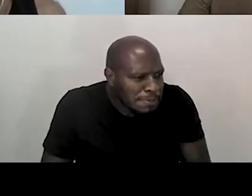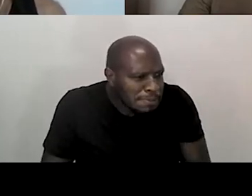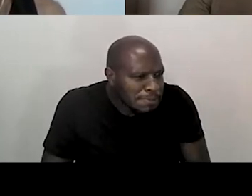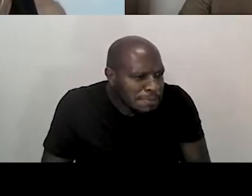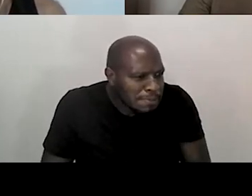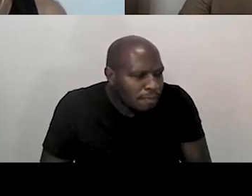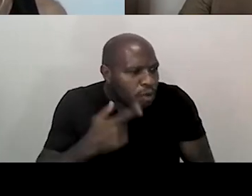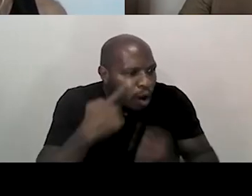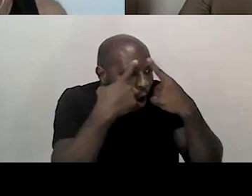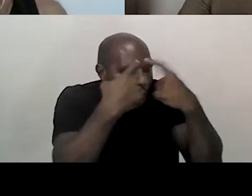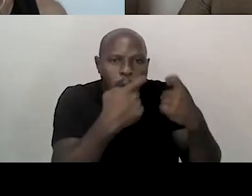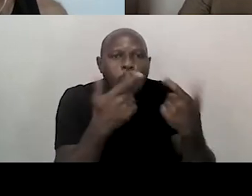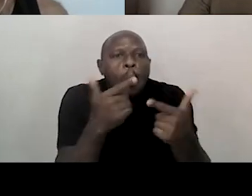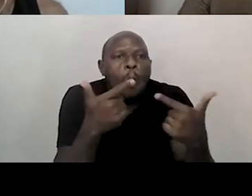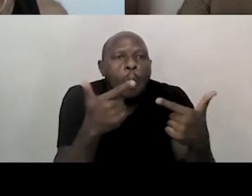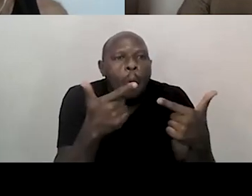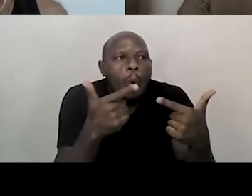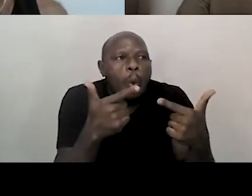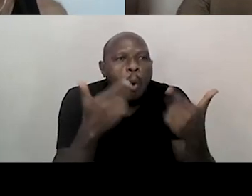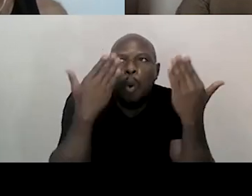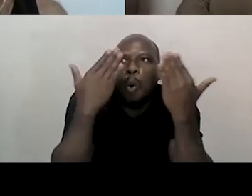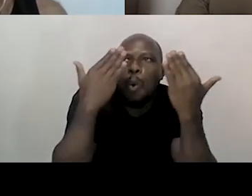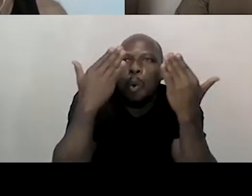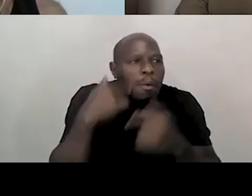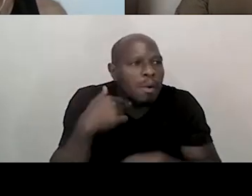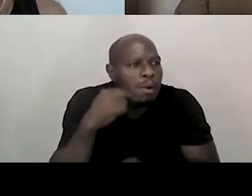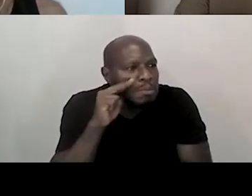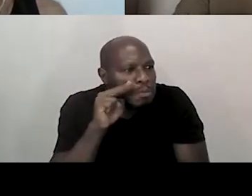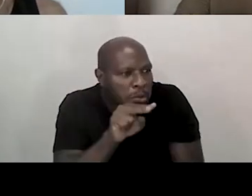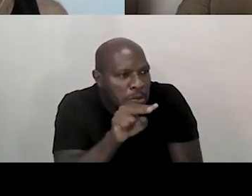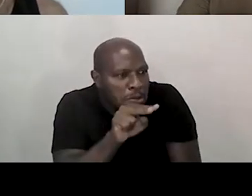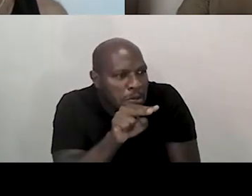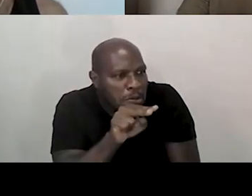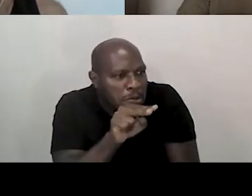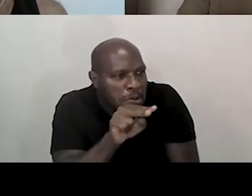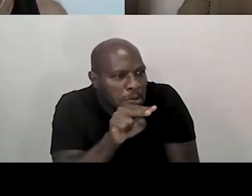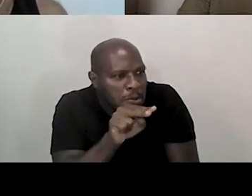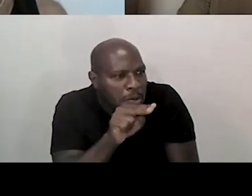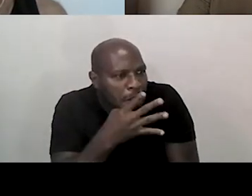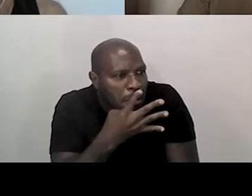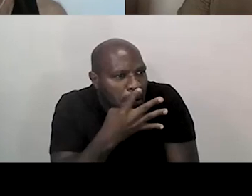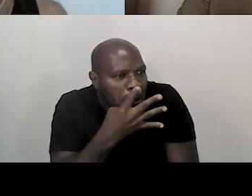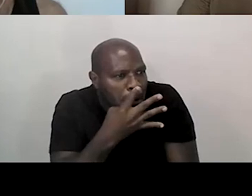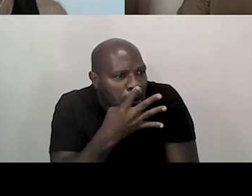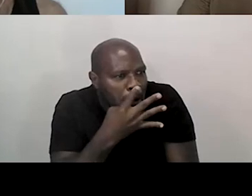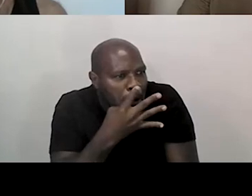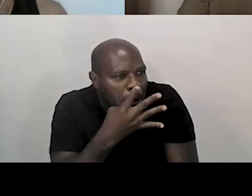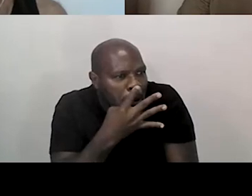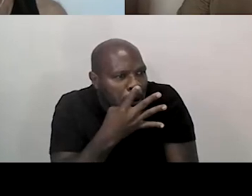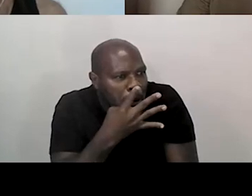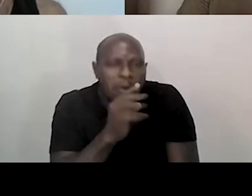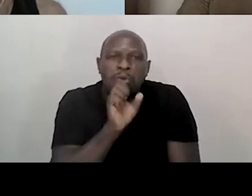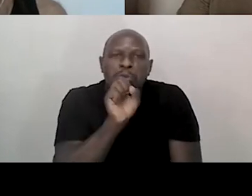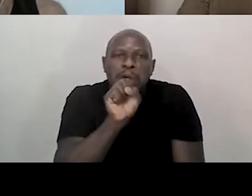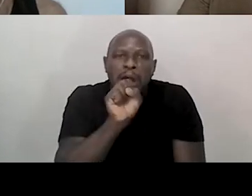violenta, nenhuma desconfiança, fica olhando para mim e fica ali por um segundo que seja.